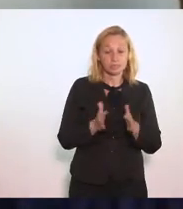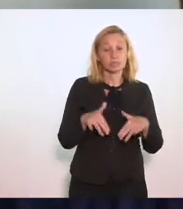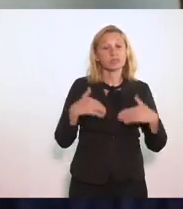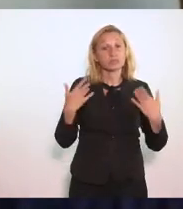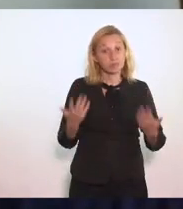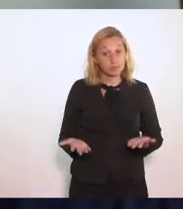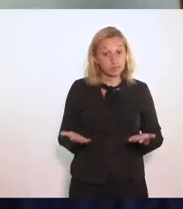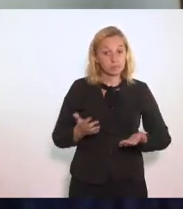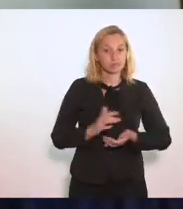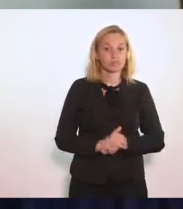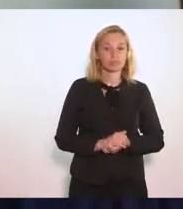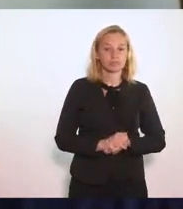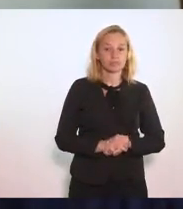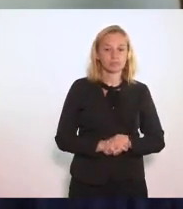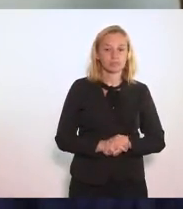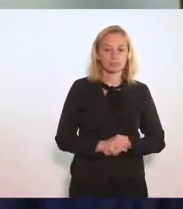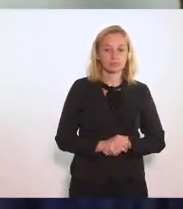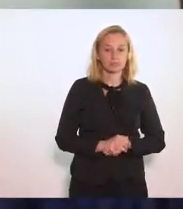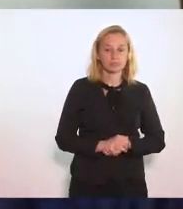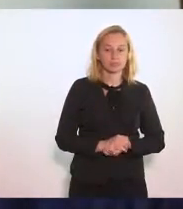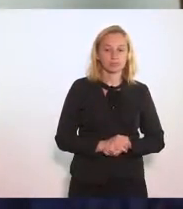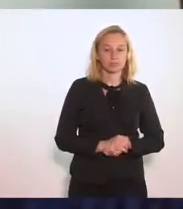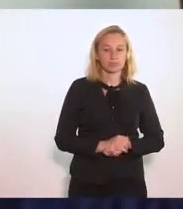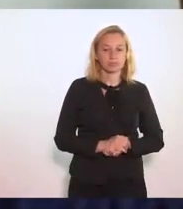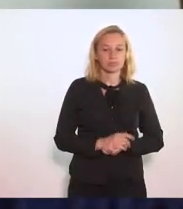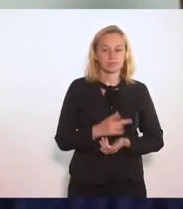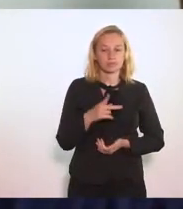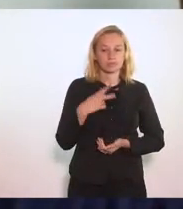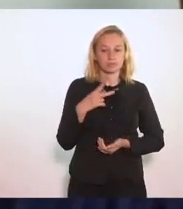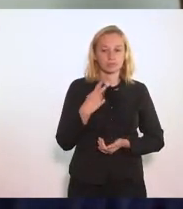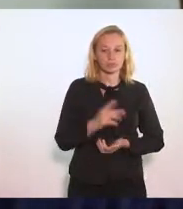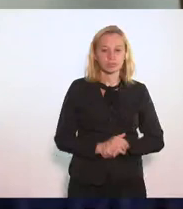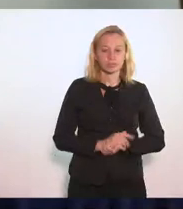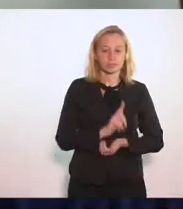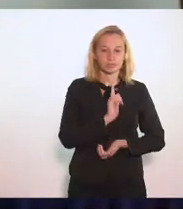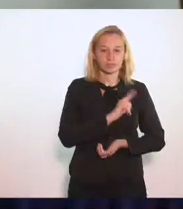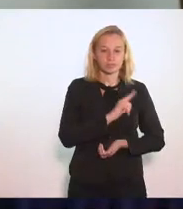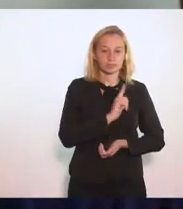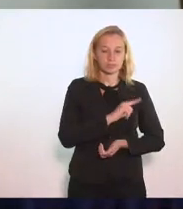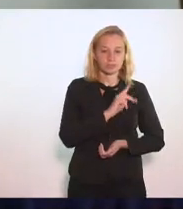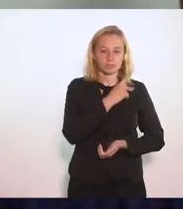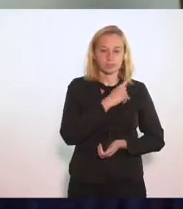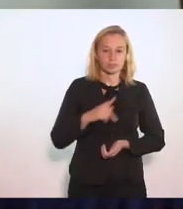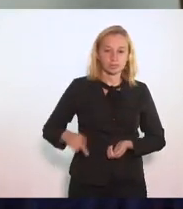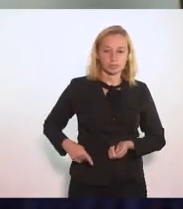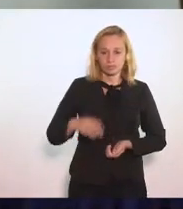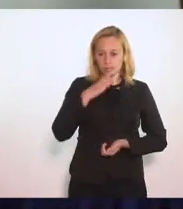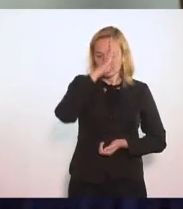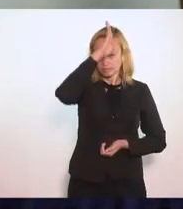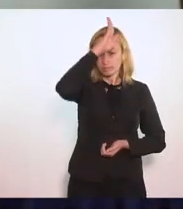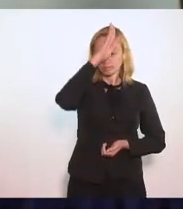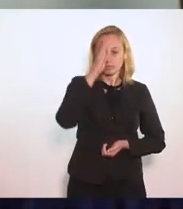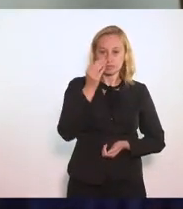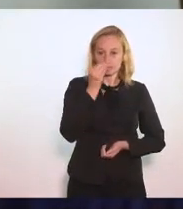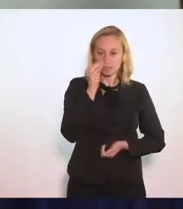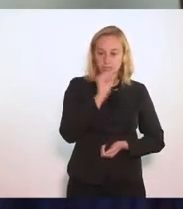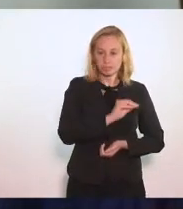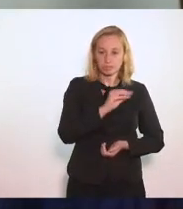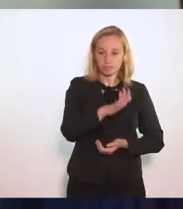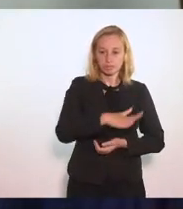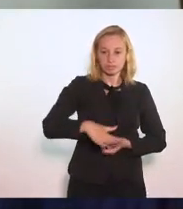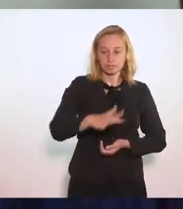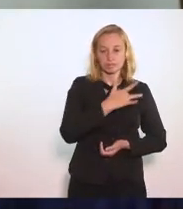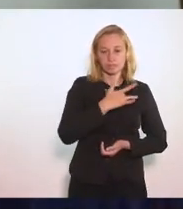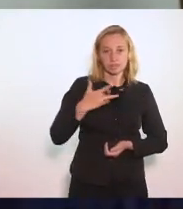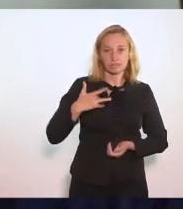Fazer uma moção De repúdio A gestão Do presidente Bolsonaro Na área Da saúde